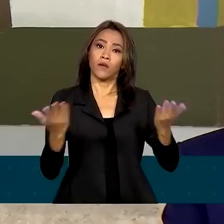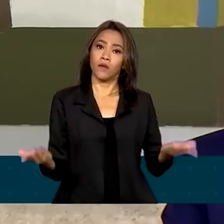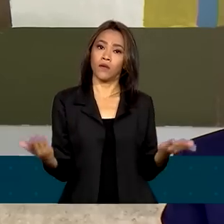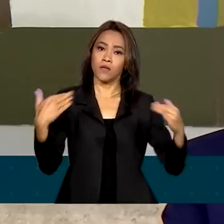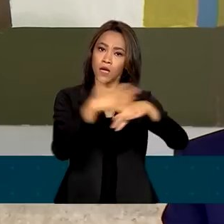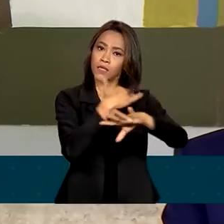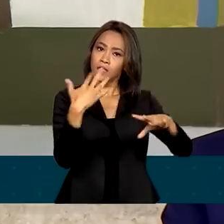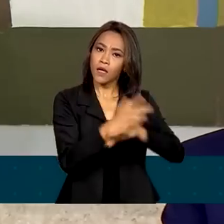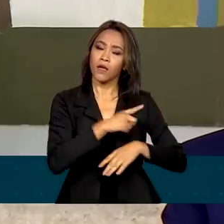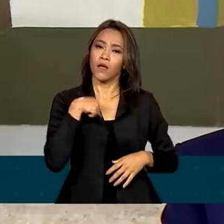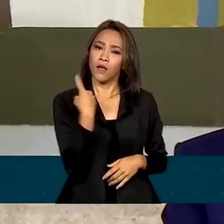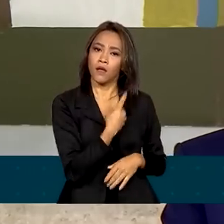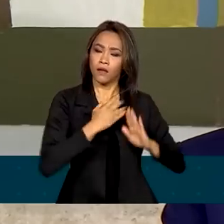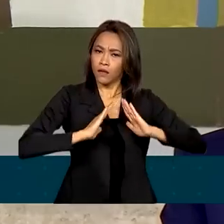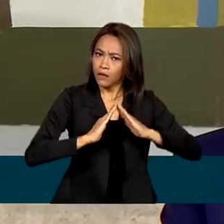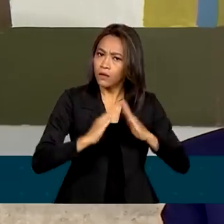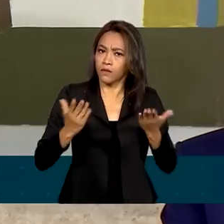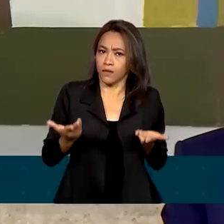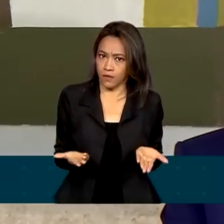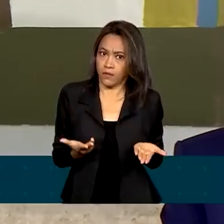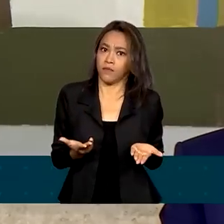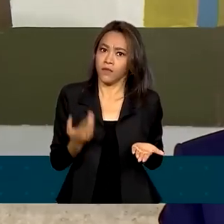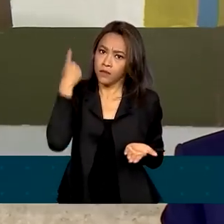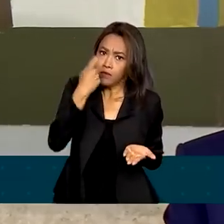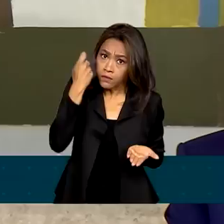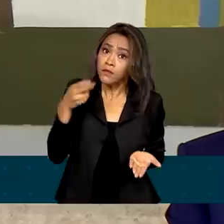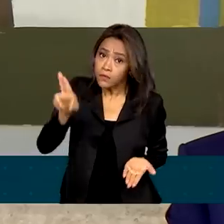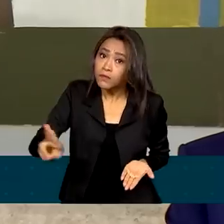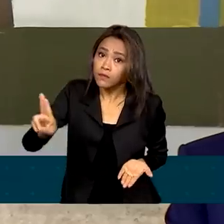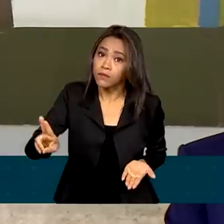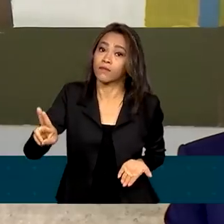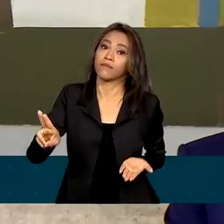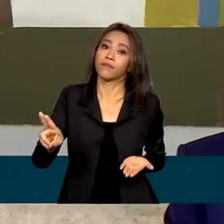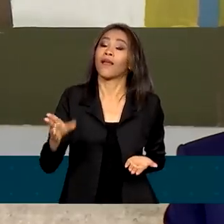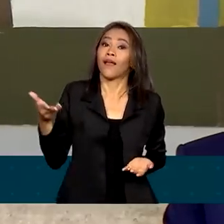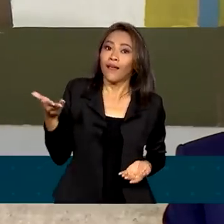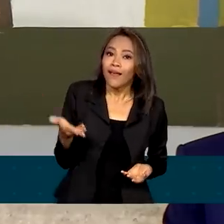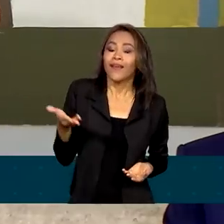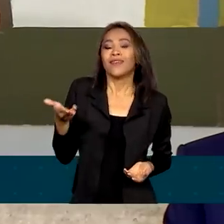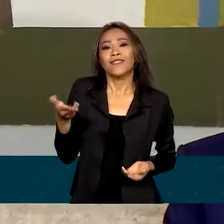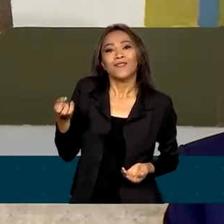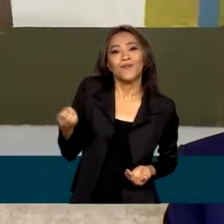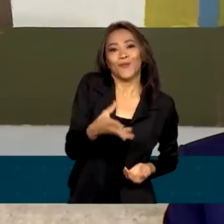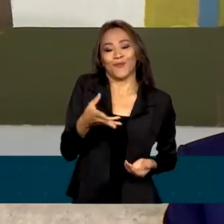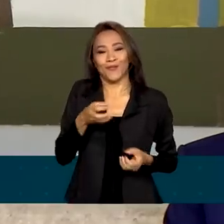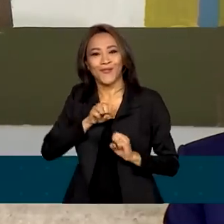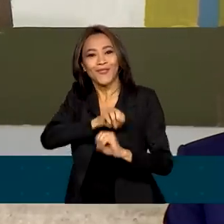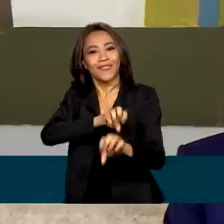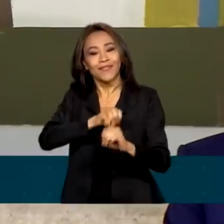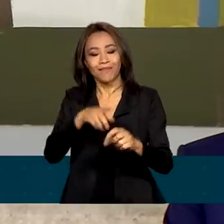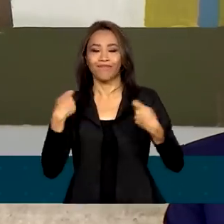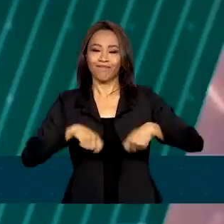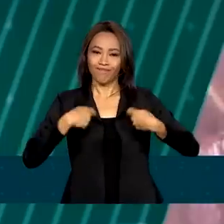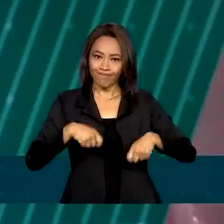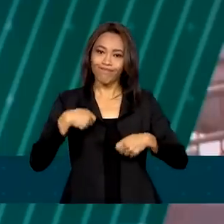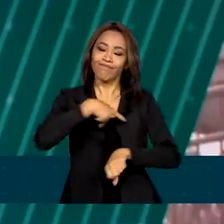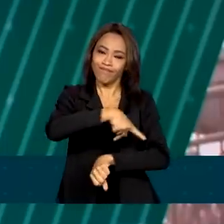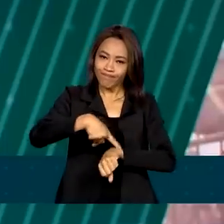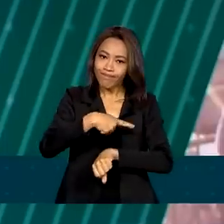na cidade que a gente mora. É esse novo educar que nós precisamos no Brasil.